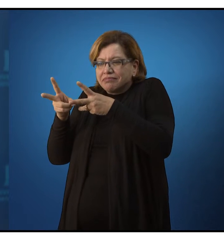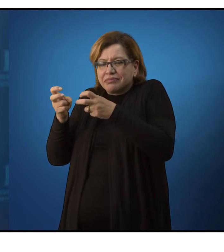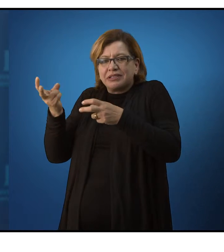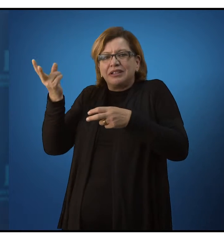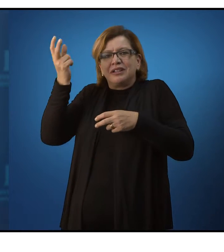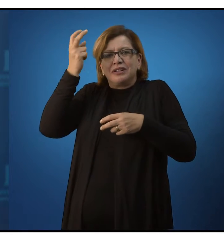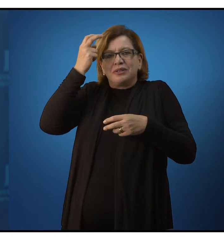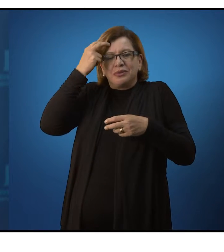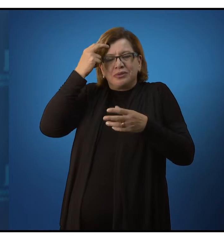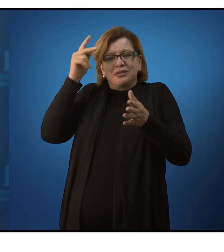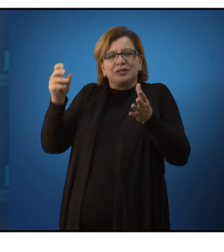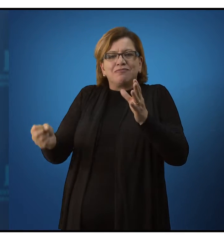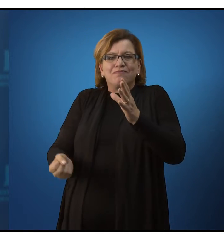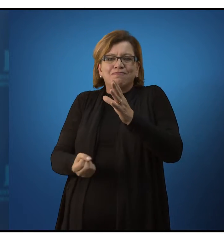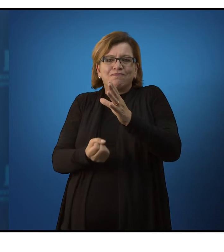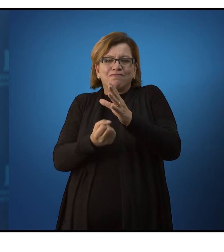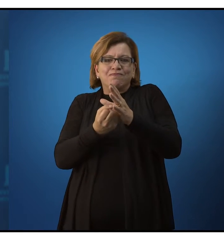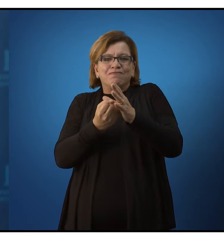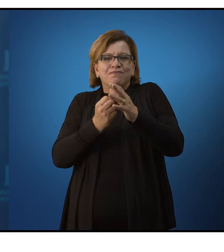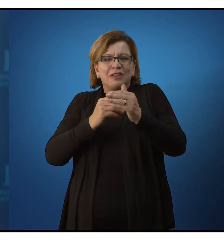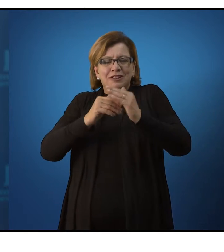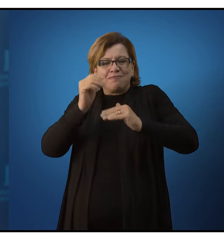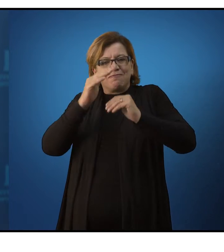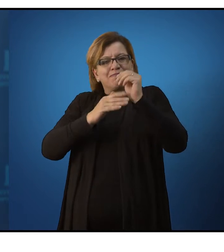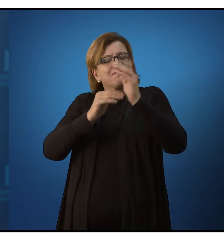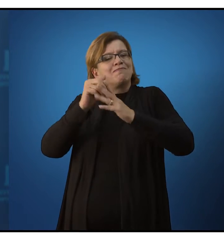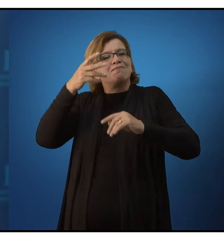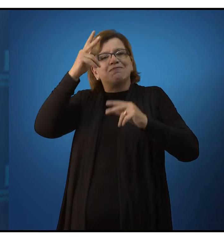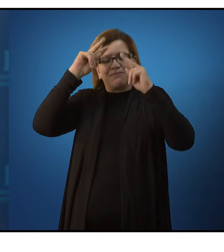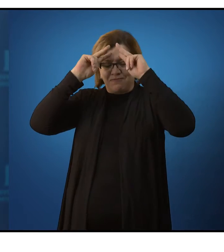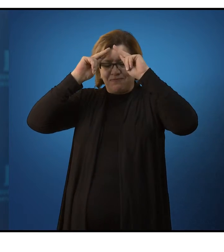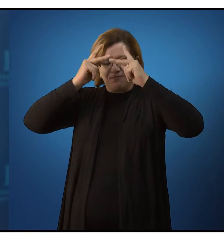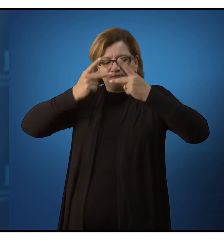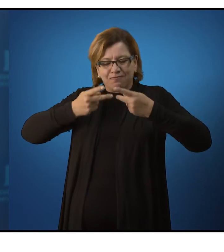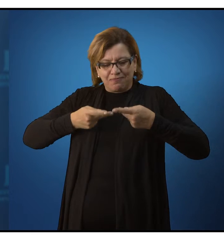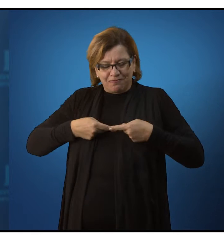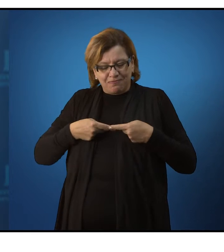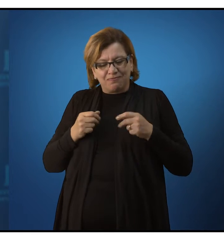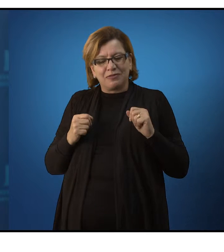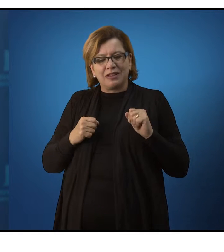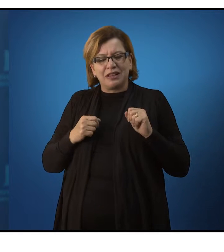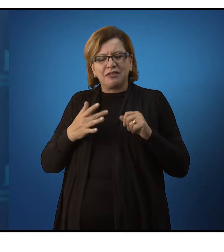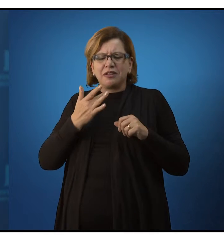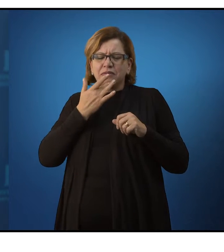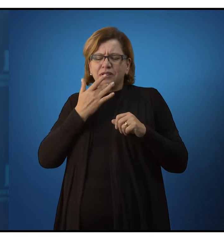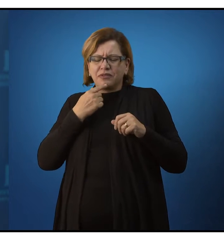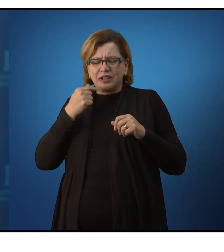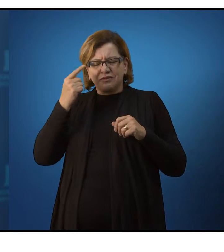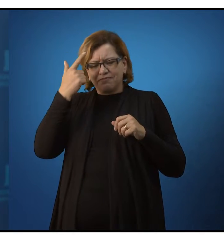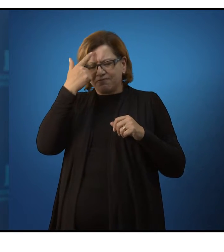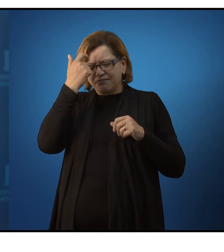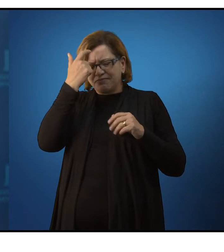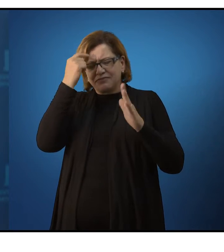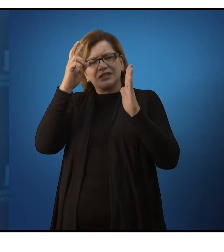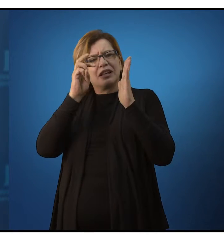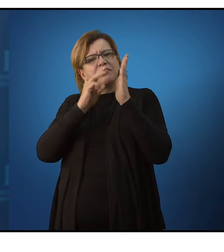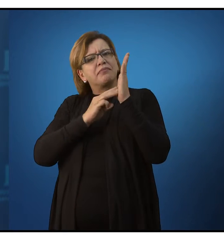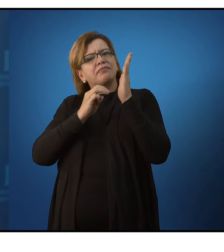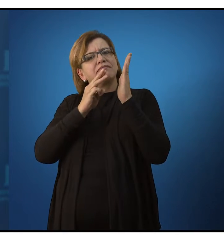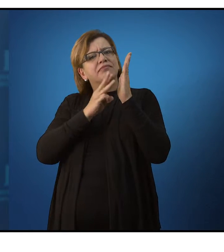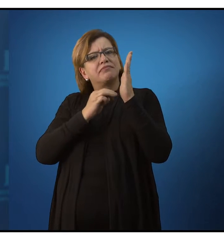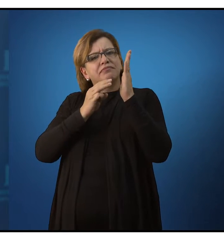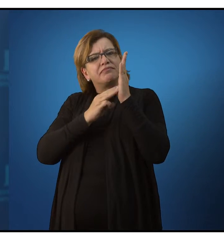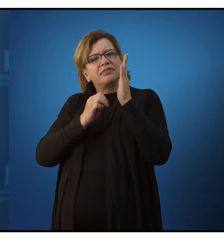produziu historicamente. E o Paulo Freire vai desenvolver o seu método pensando nessa relação